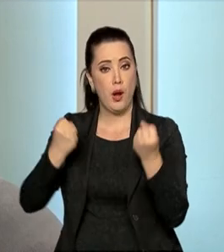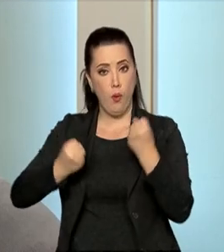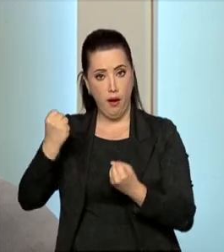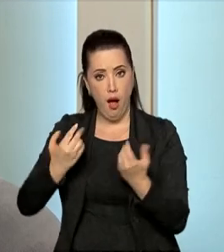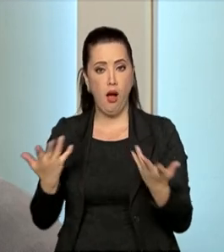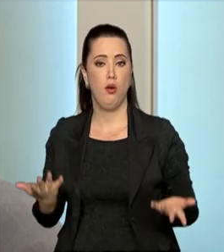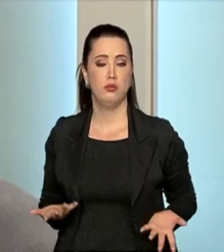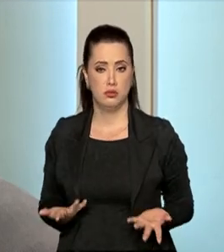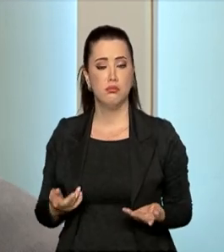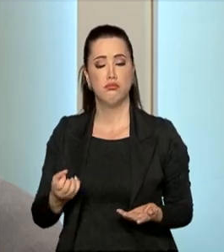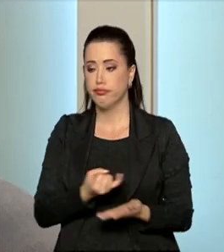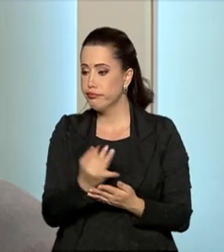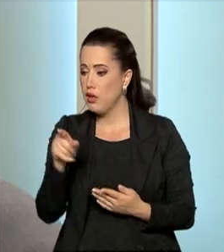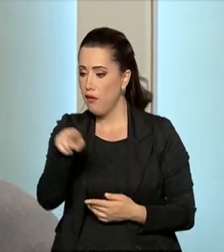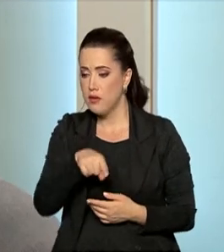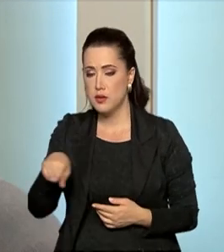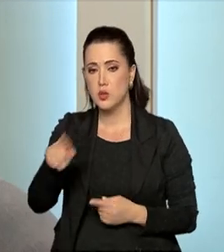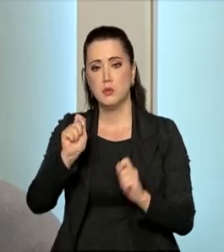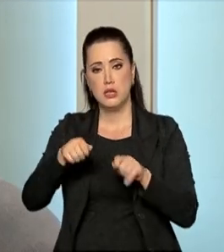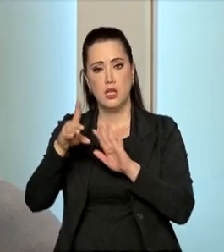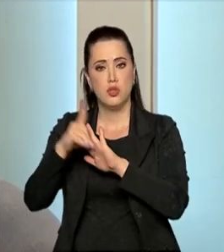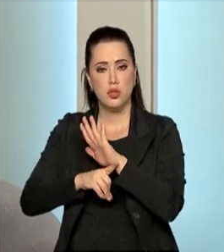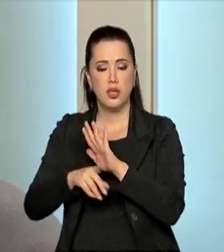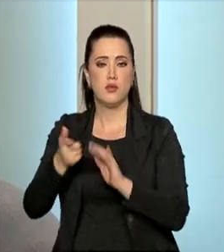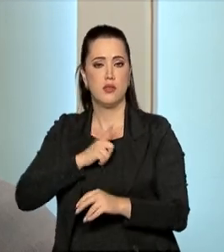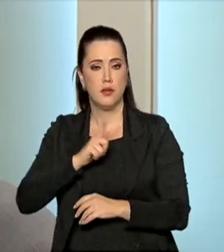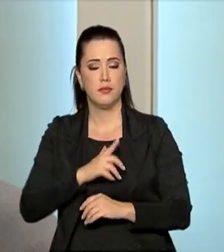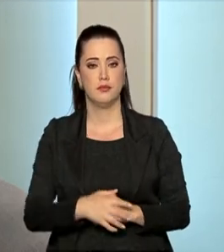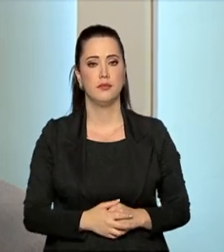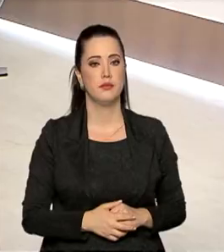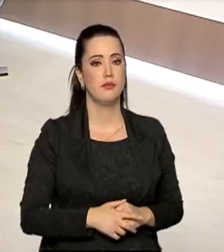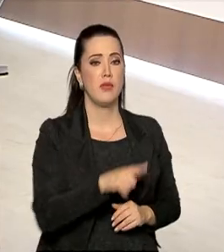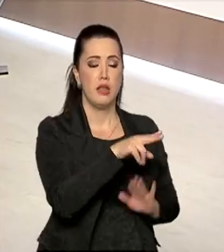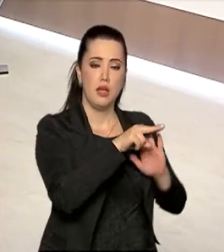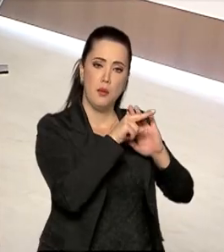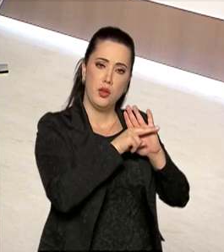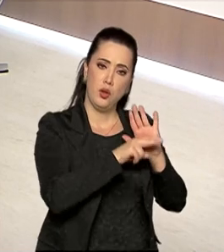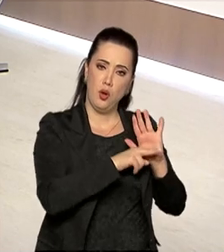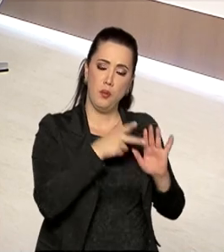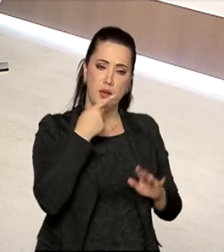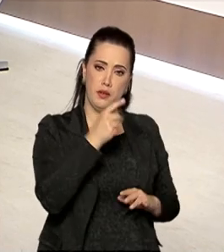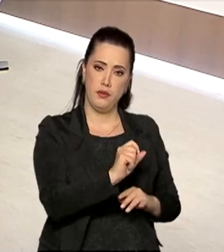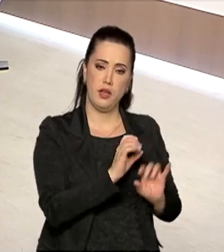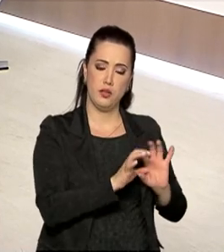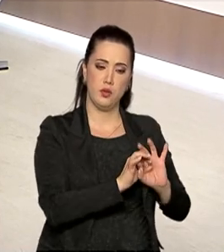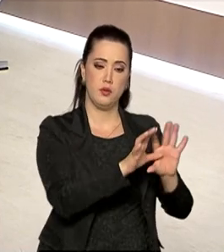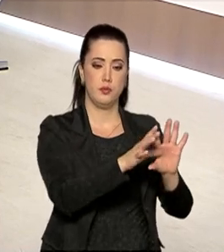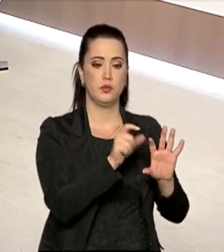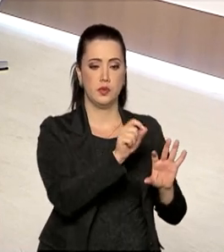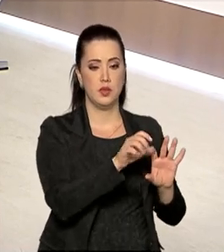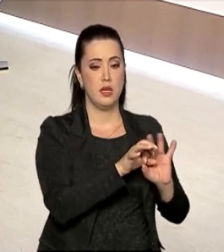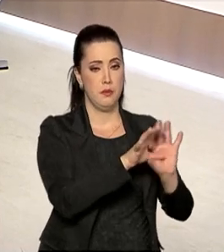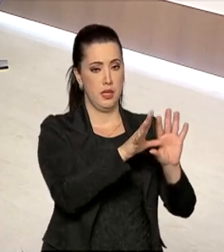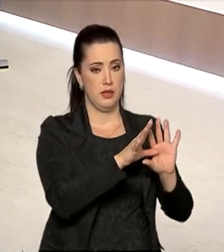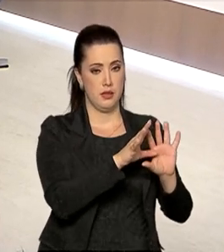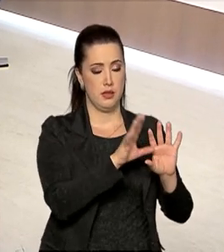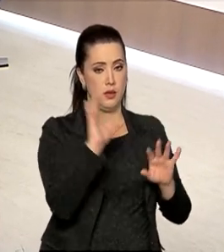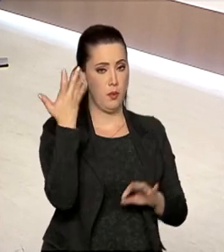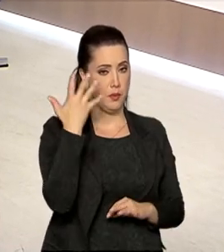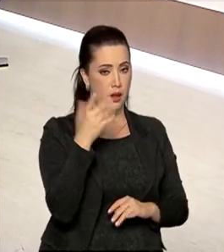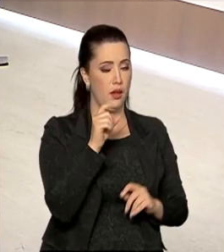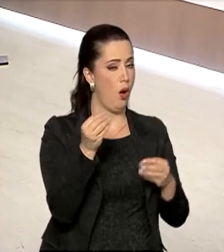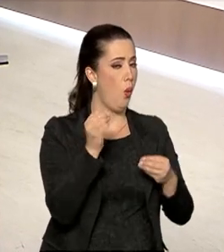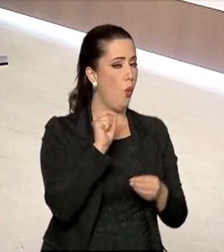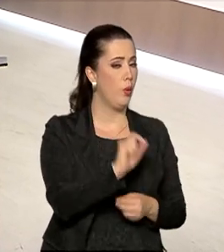Ou seja, eles têm muito mais dignidade. E tem uma instrução normativa que fala de um licenciamento, licenciamento ambiental. Eu queria que o senhor